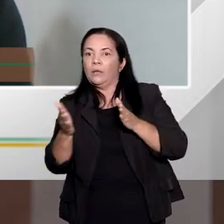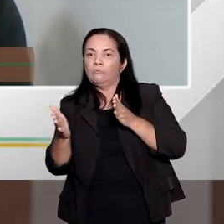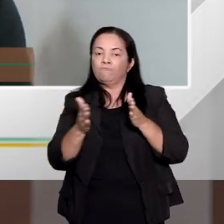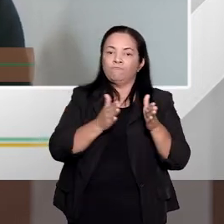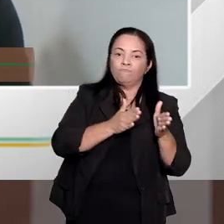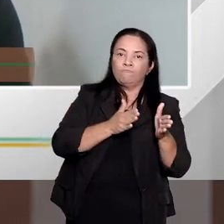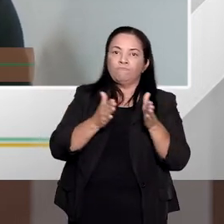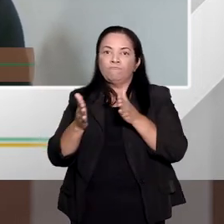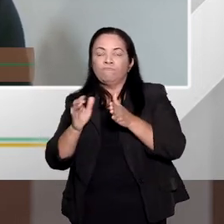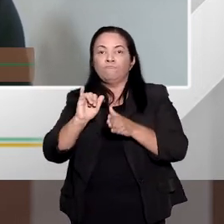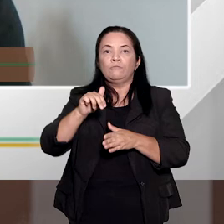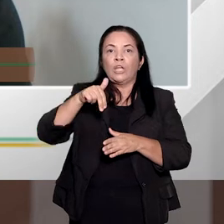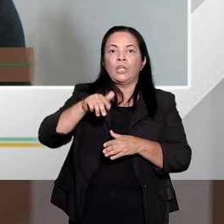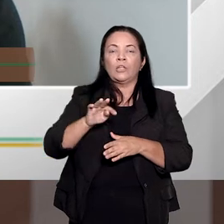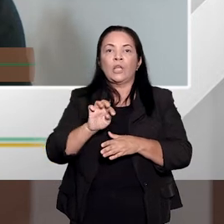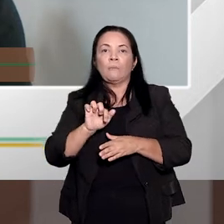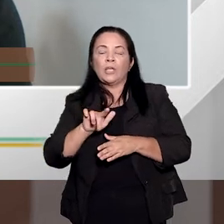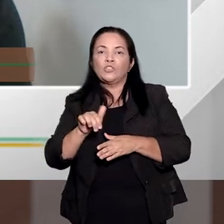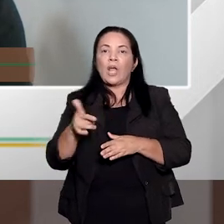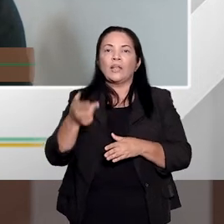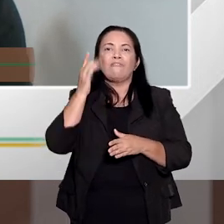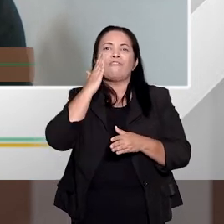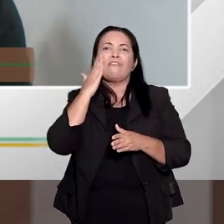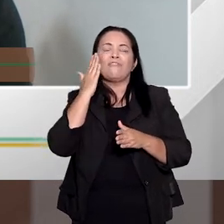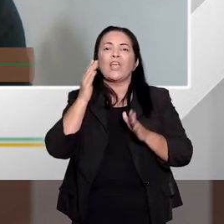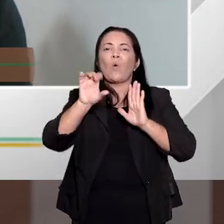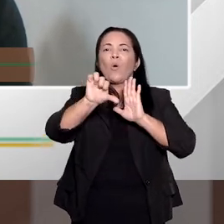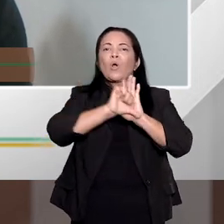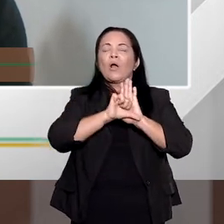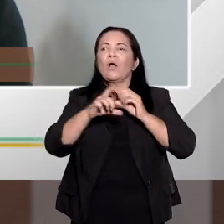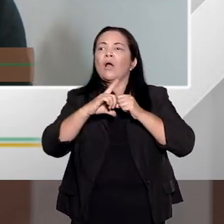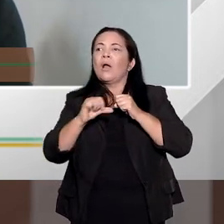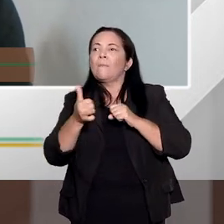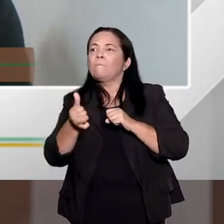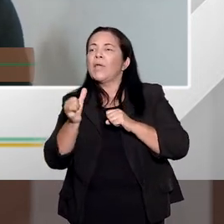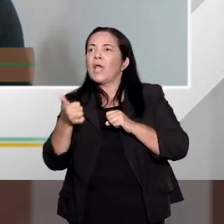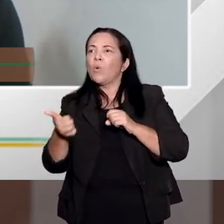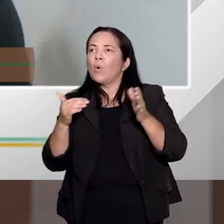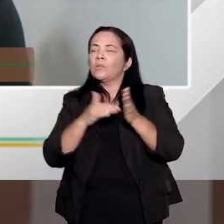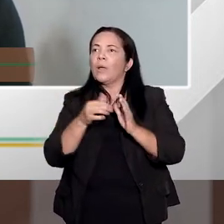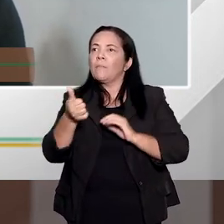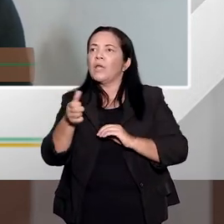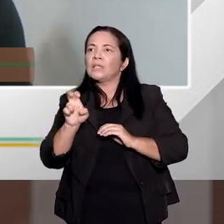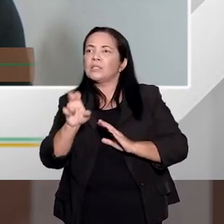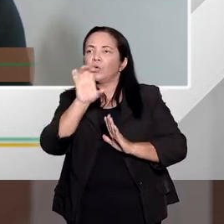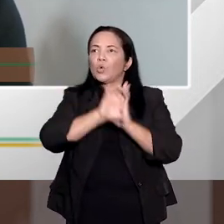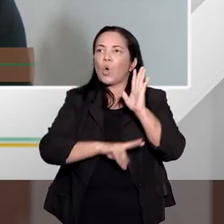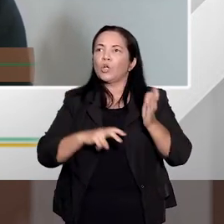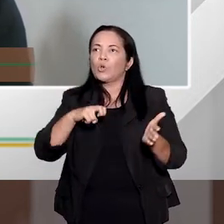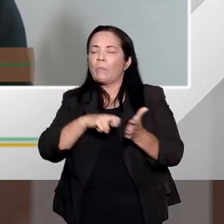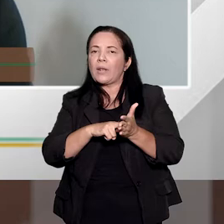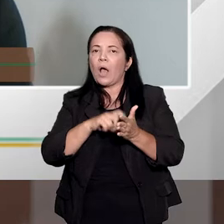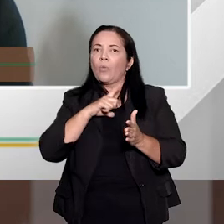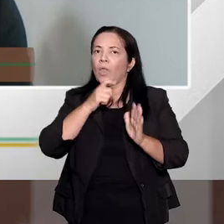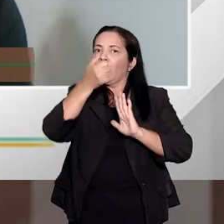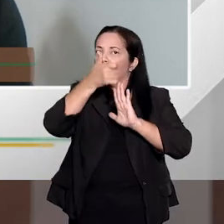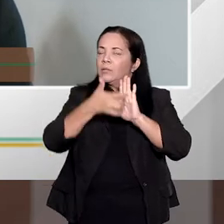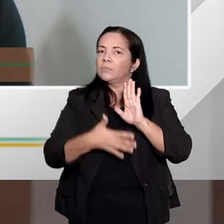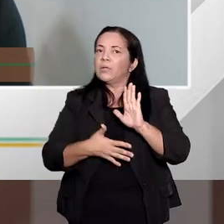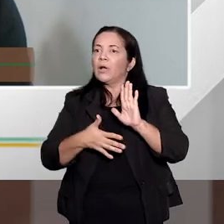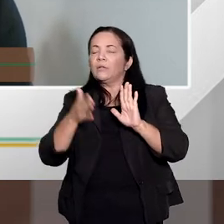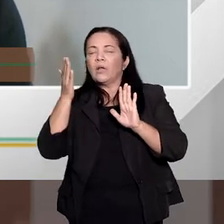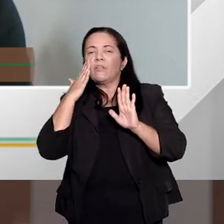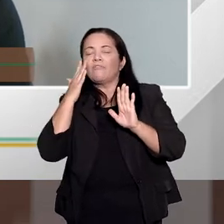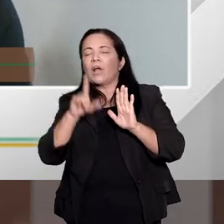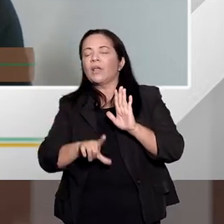circunstâncias agravantes e atenuantes, que são aquelas descritas lá nos artigos 61 a 65 do Código Penal, e vai fixar